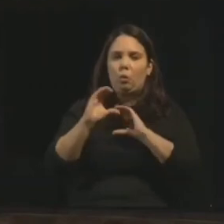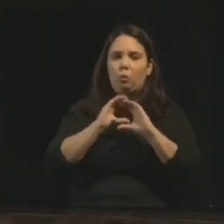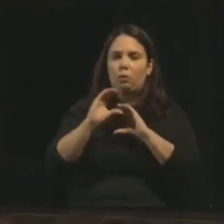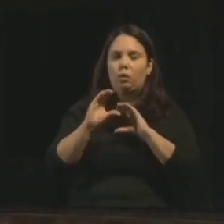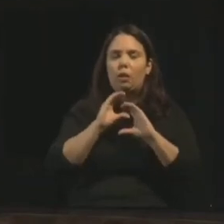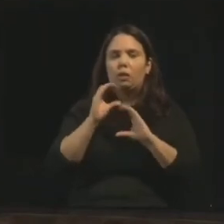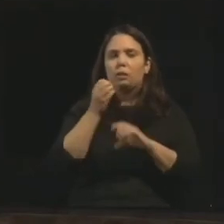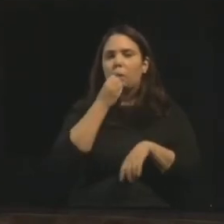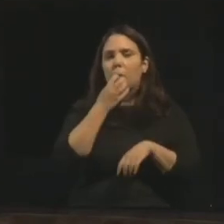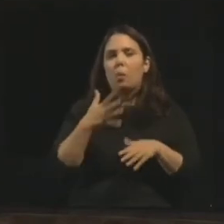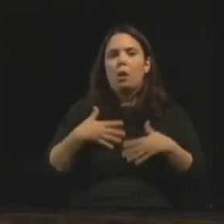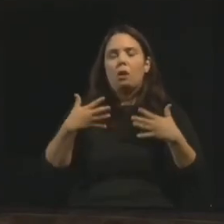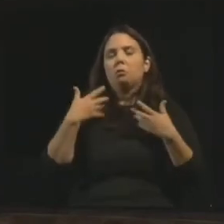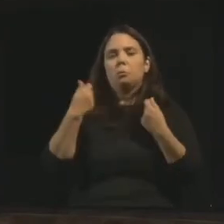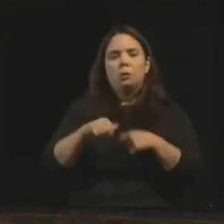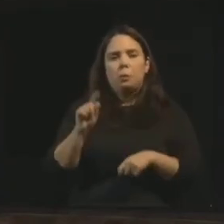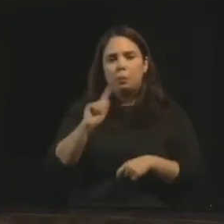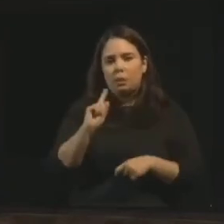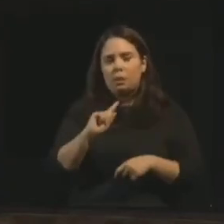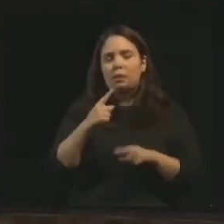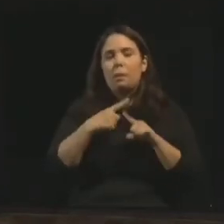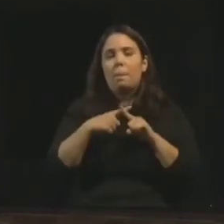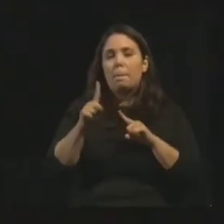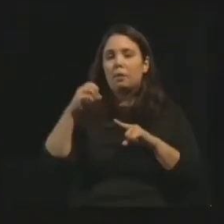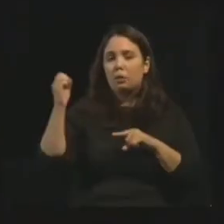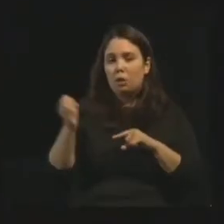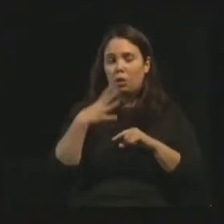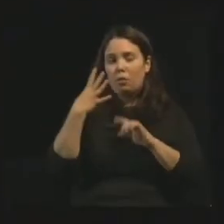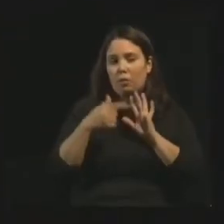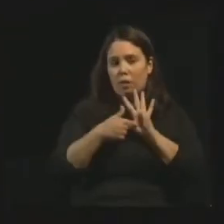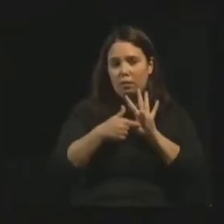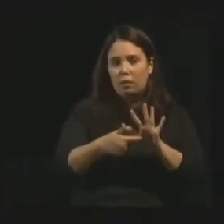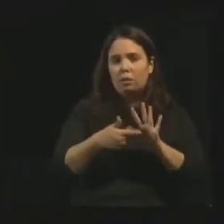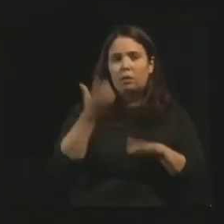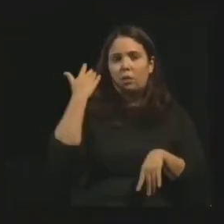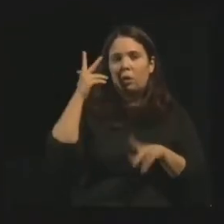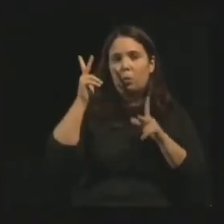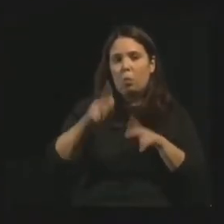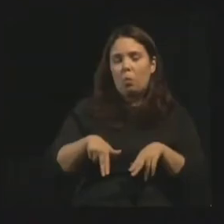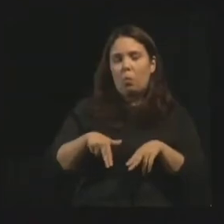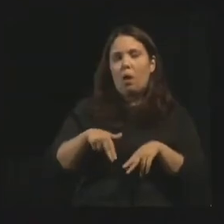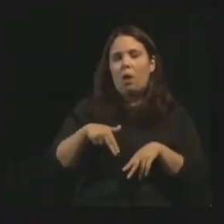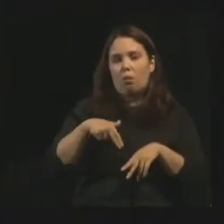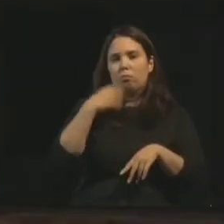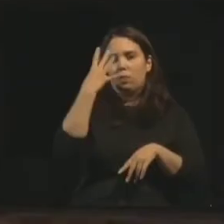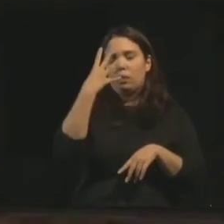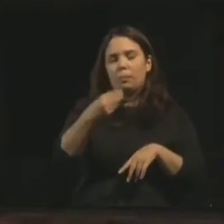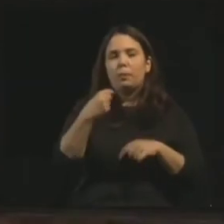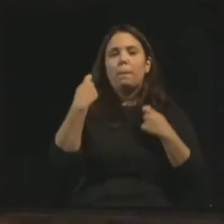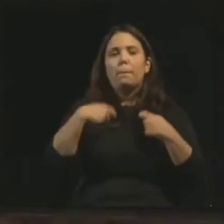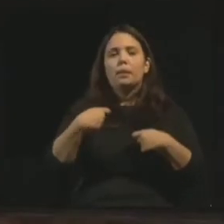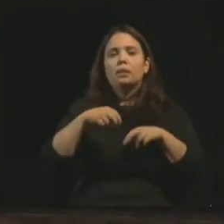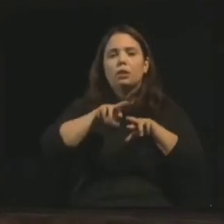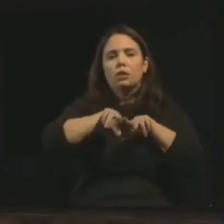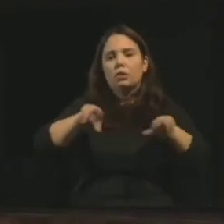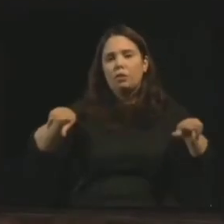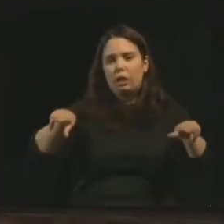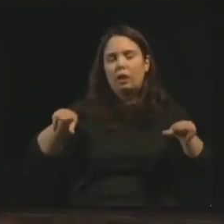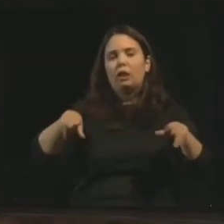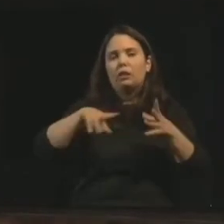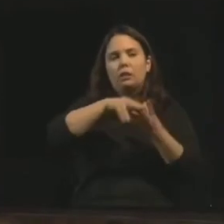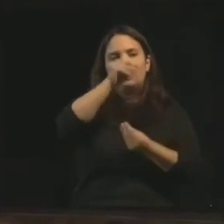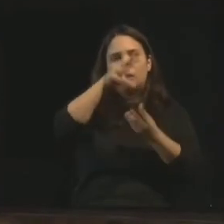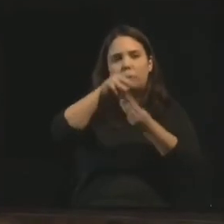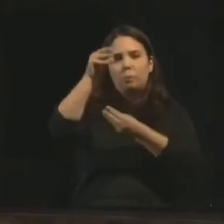bom ânimo, não, isso aí não precisa, tá pessoal, mas para uma nova revelação, como foi a doutrina espírita, ela deve ser ministrada por diferentes espíritos